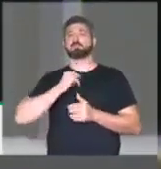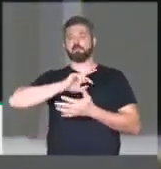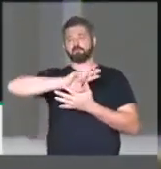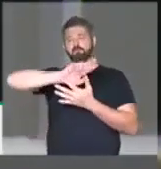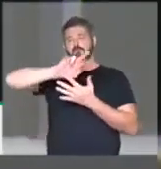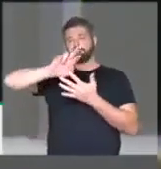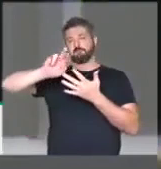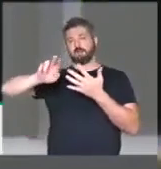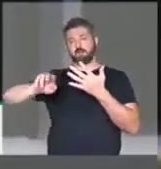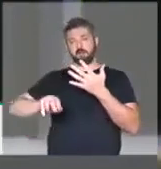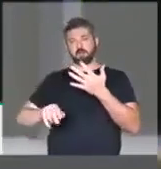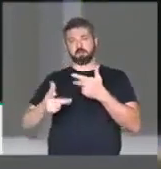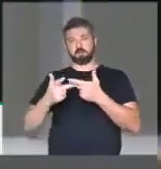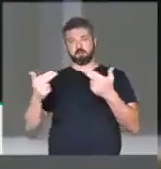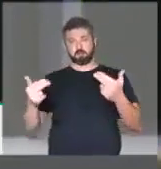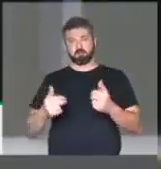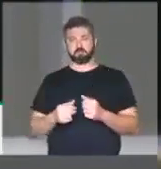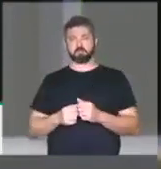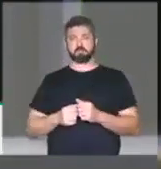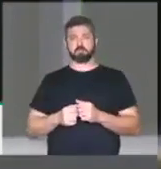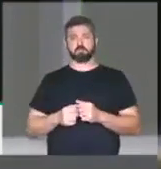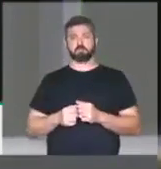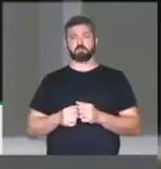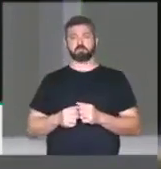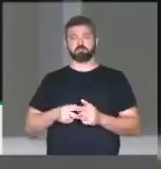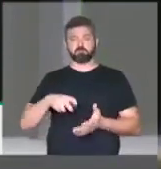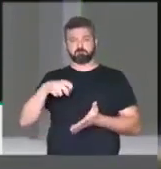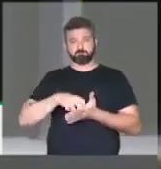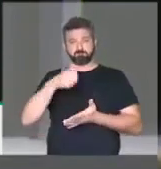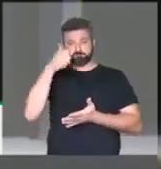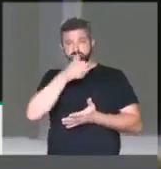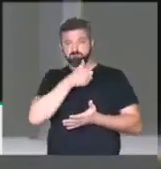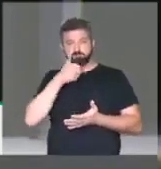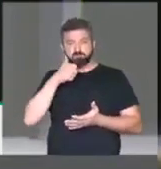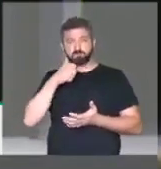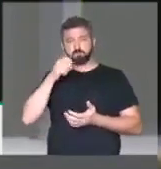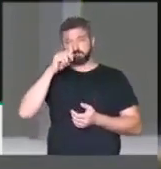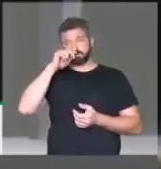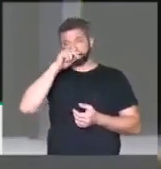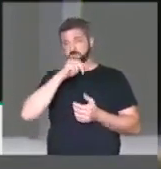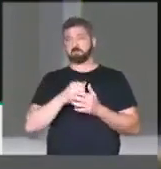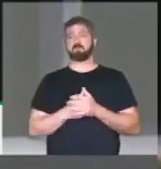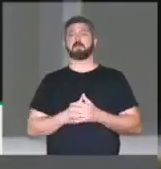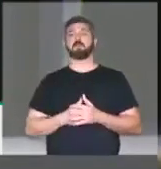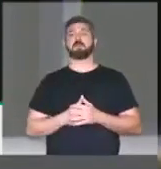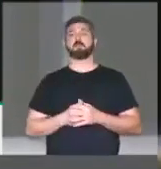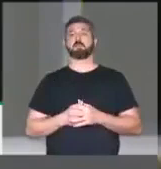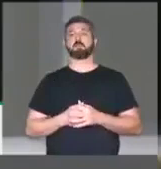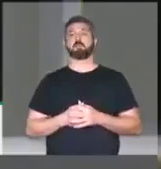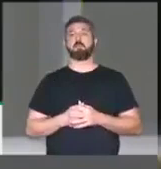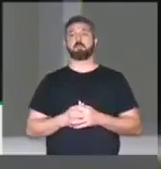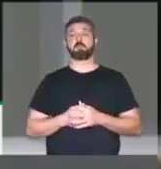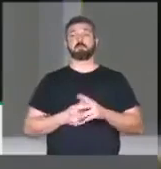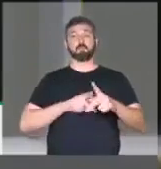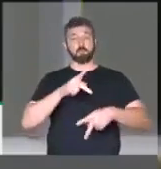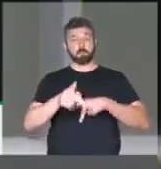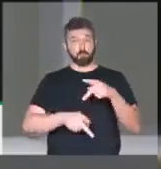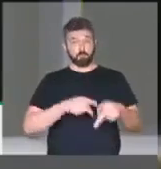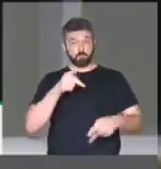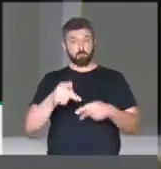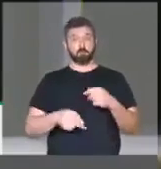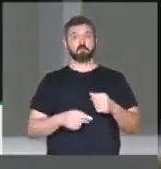itens que penalizam o povo